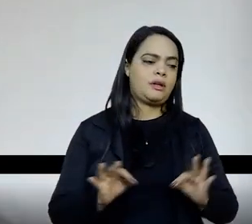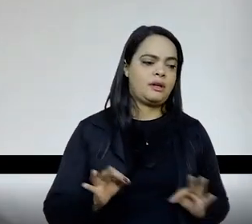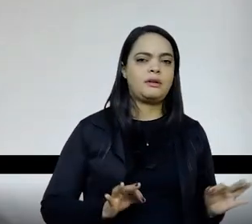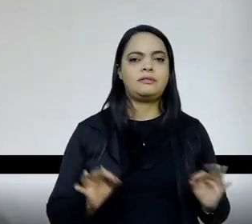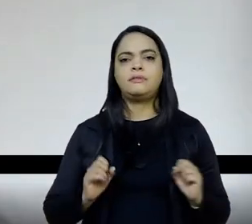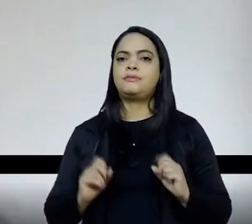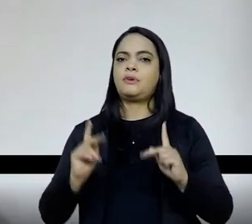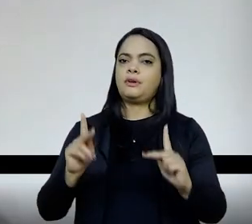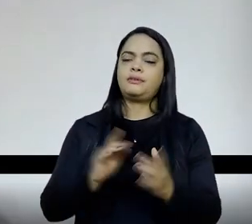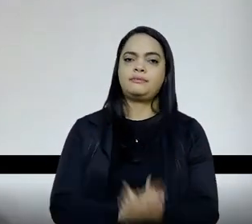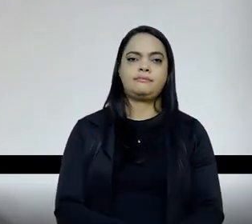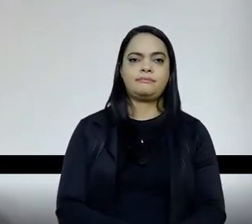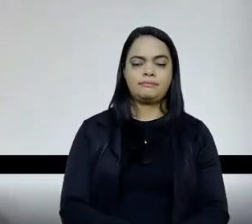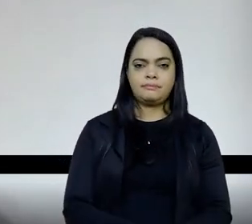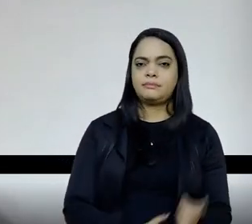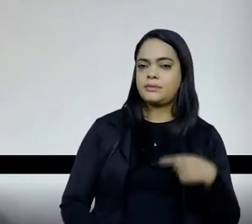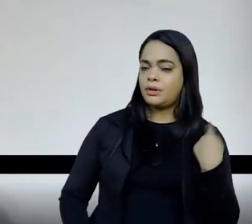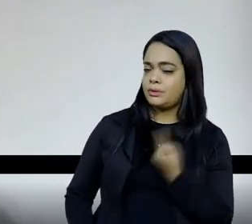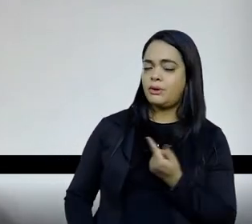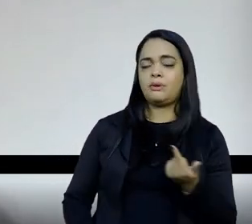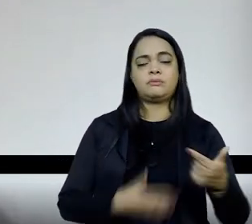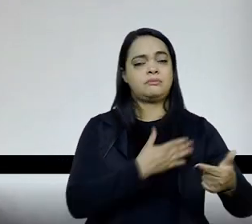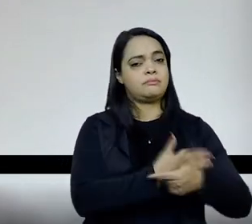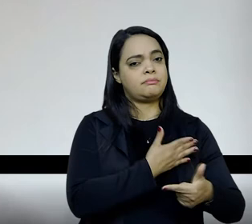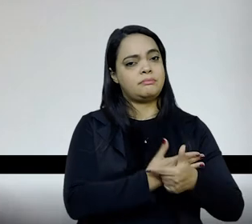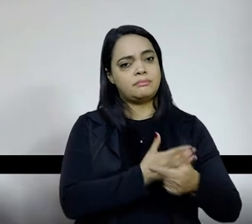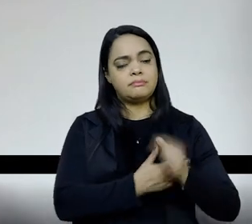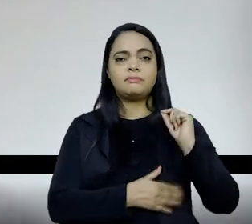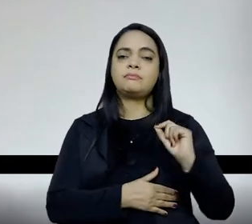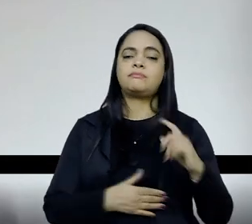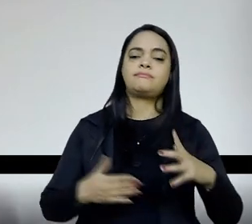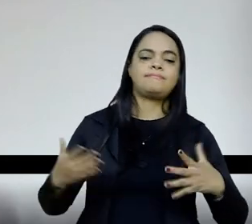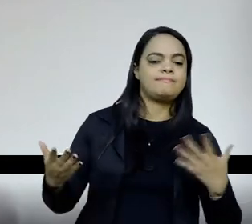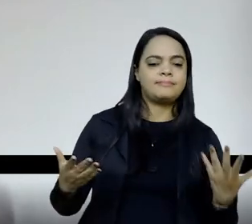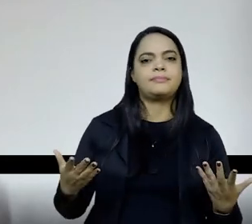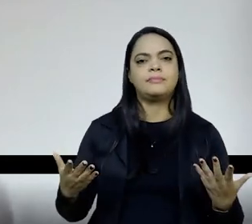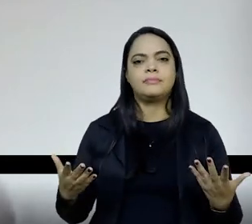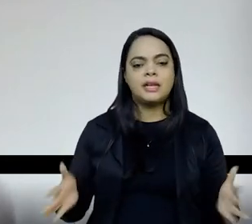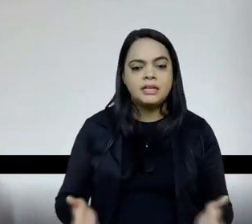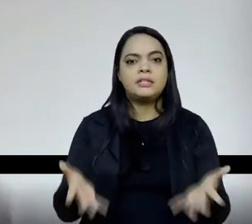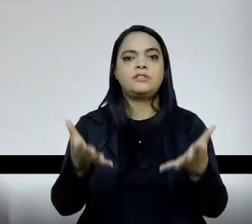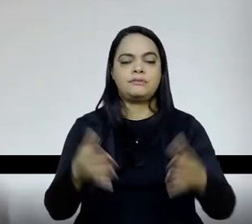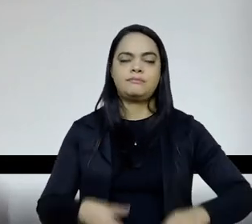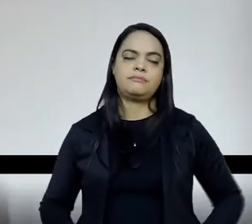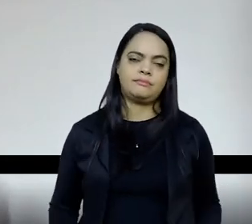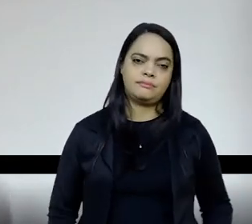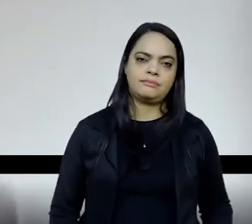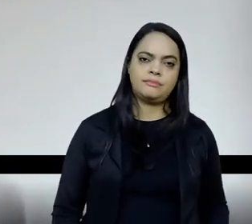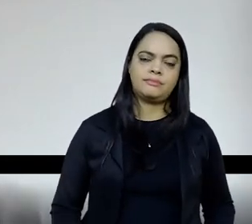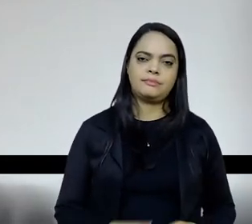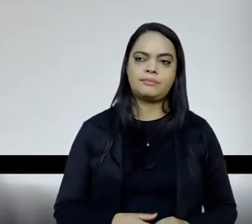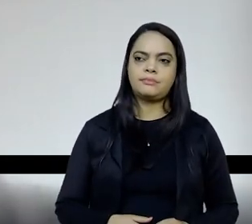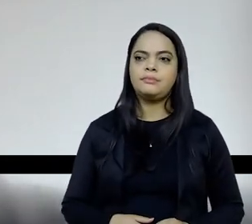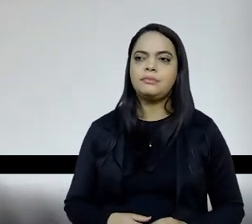mas esse eu acho que é o nosso papel, fazer esse tipo de coisa, por isso, lá na questão dos